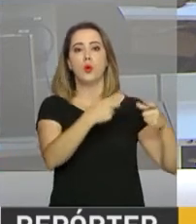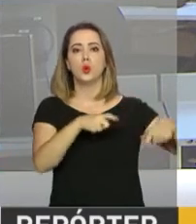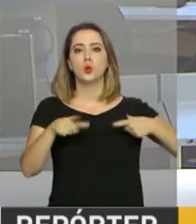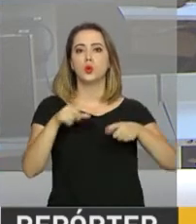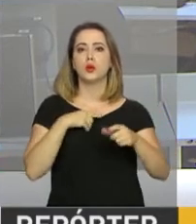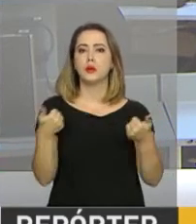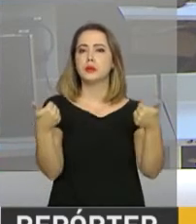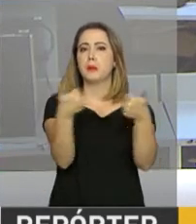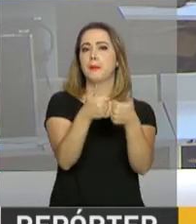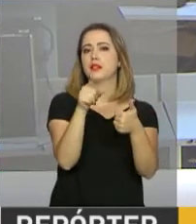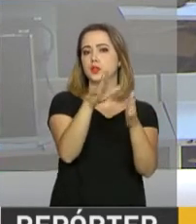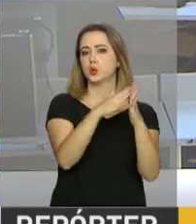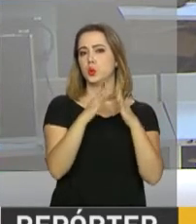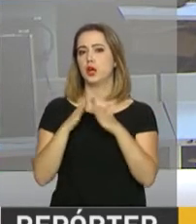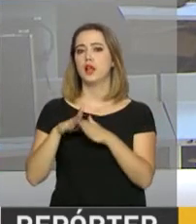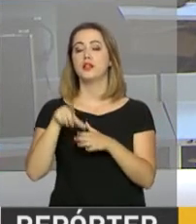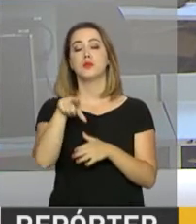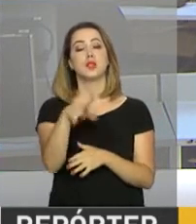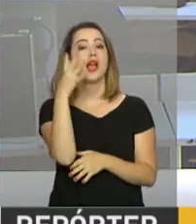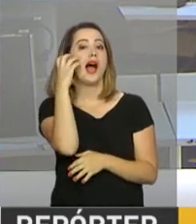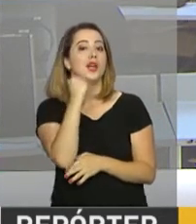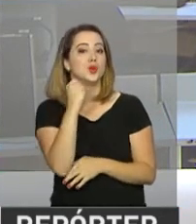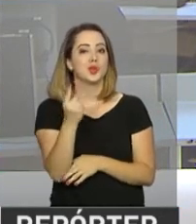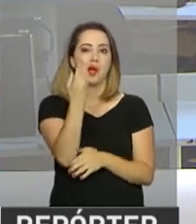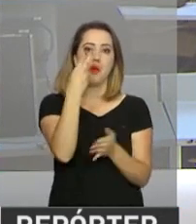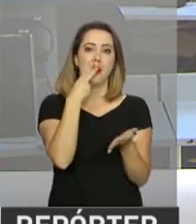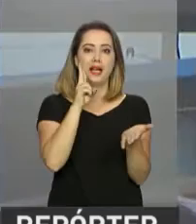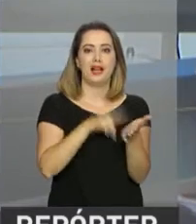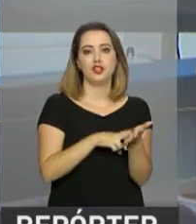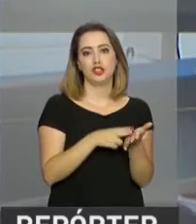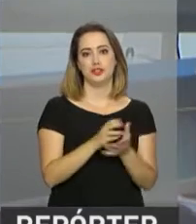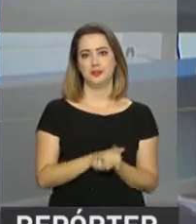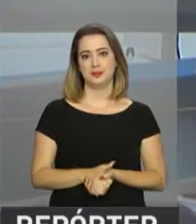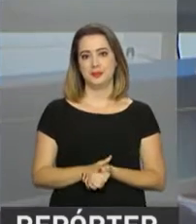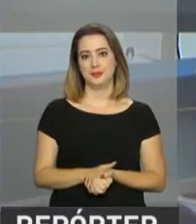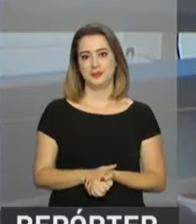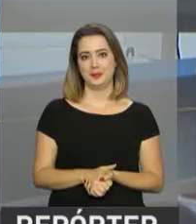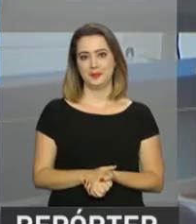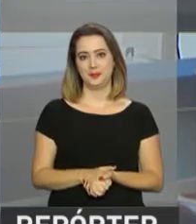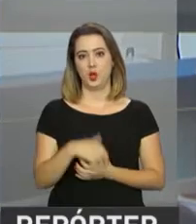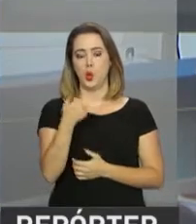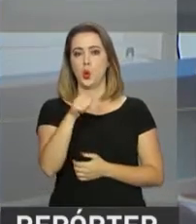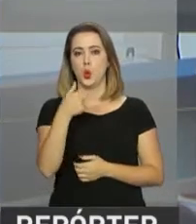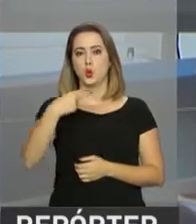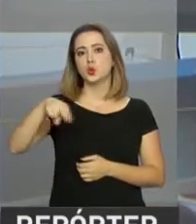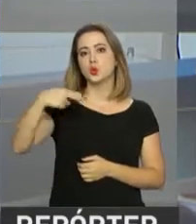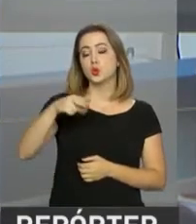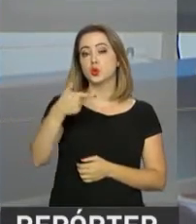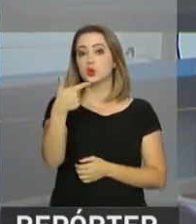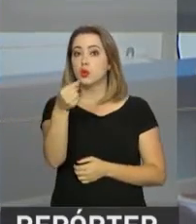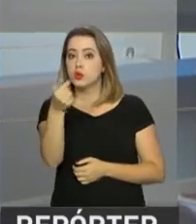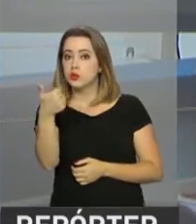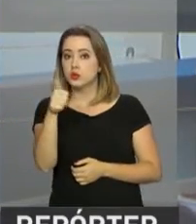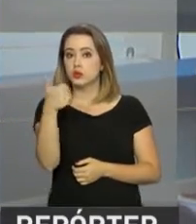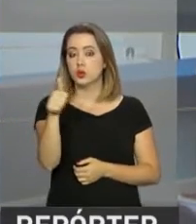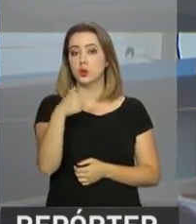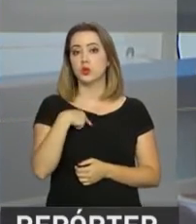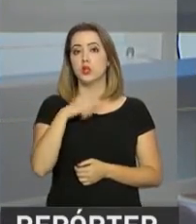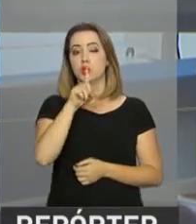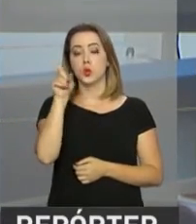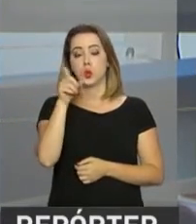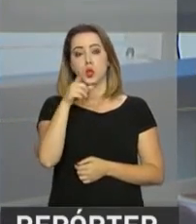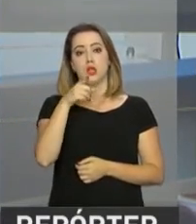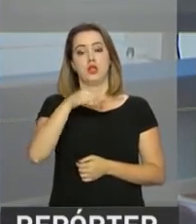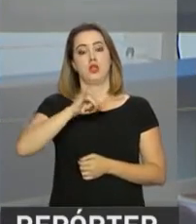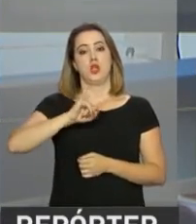mais próxima de sua casa para adotar uma cartinha. Em 11 de novembro de 2011, as Cataratas do